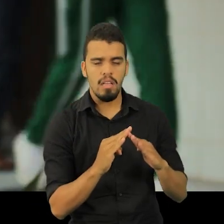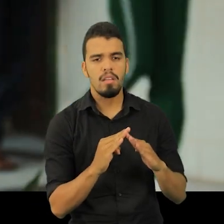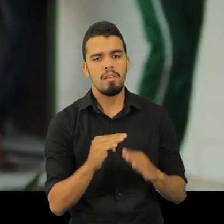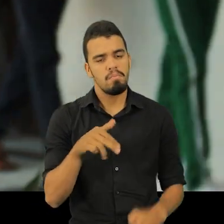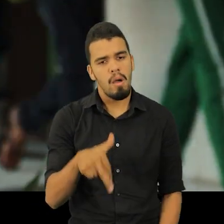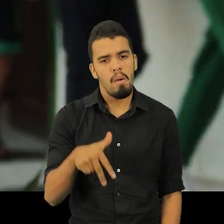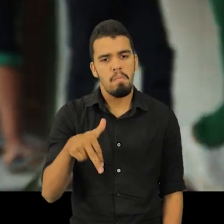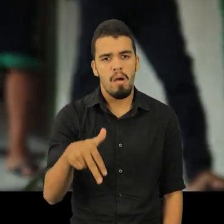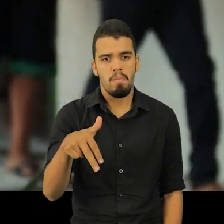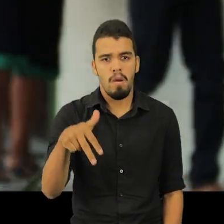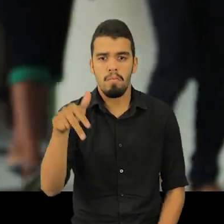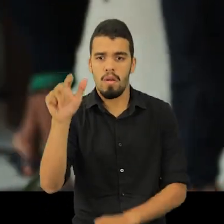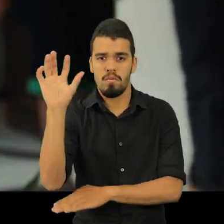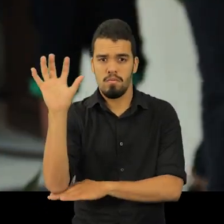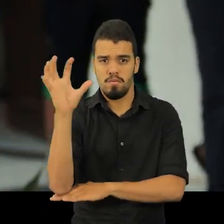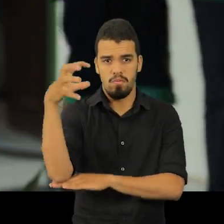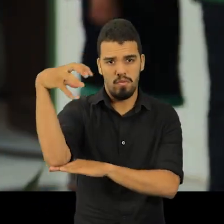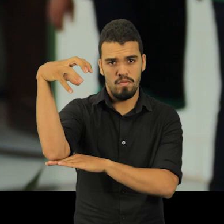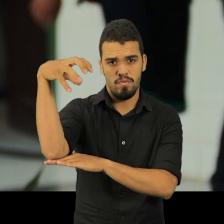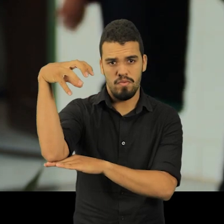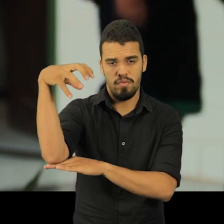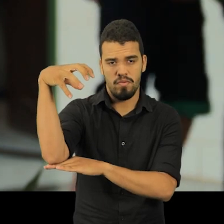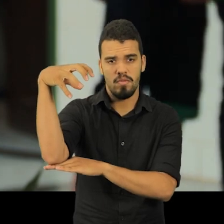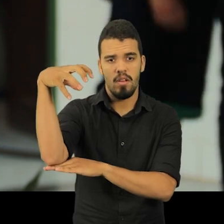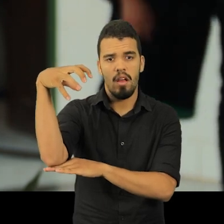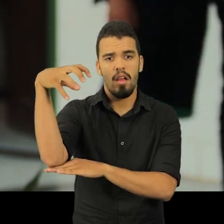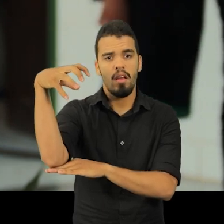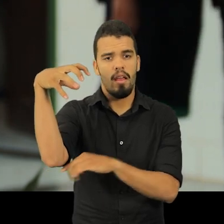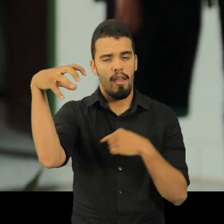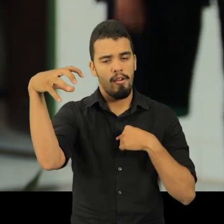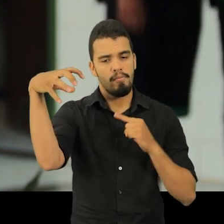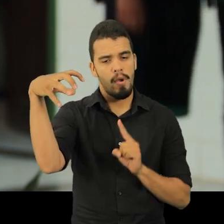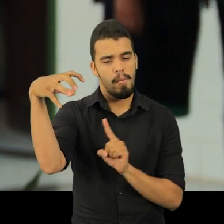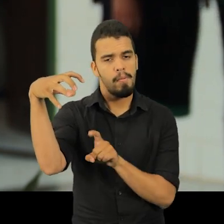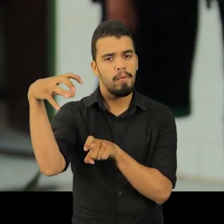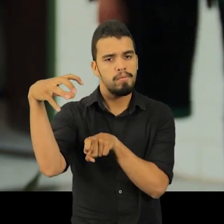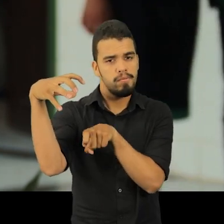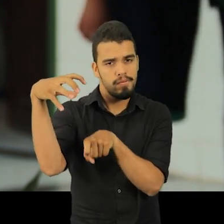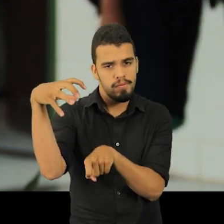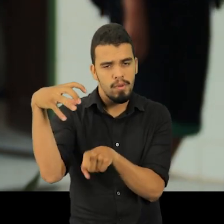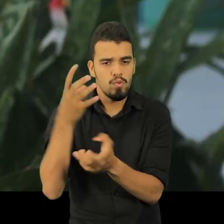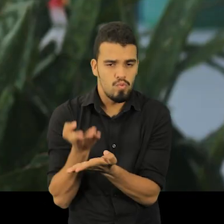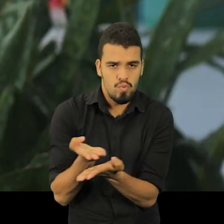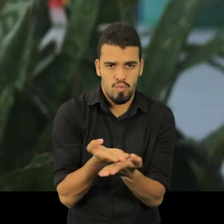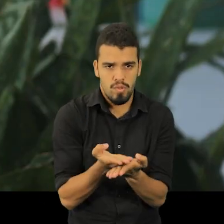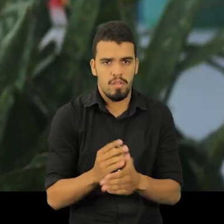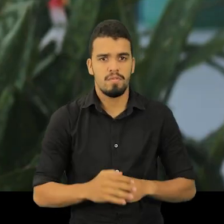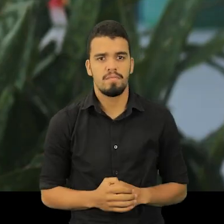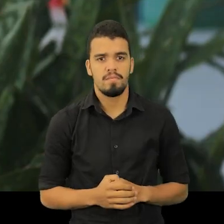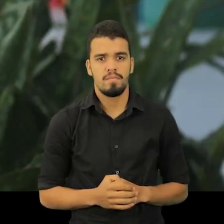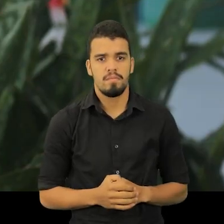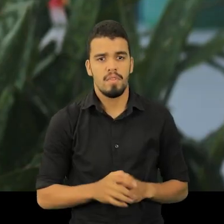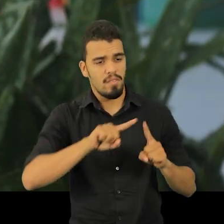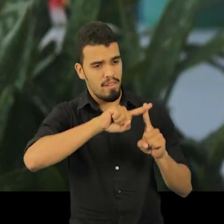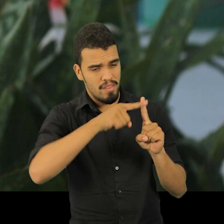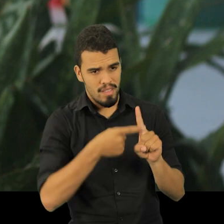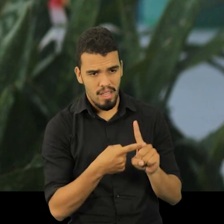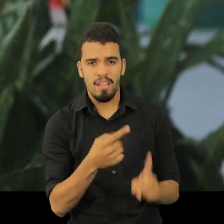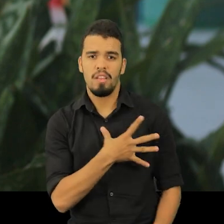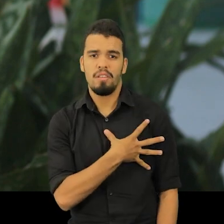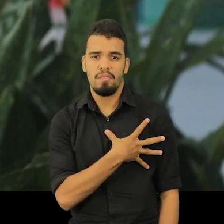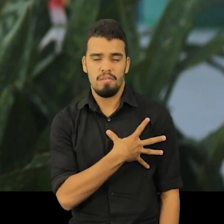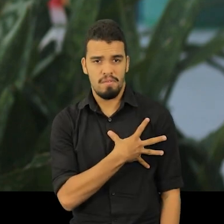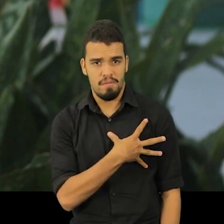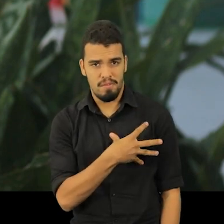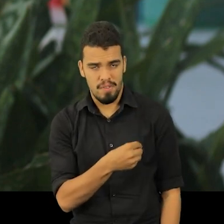Antes de terminar a licenciatura das séries iniciais, eu engravidei, tive meu filho. E aí, daqui, nós contávamos